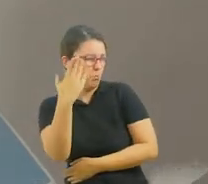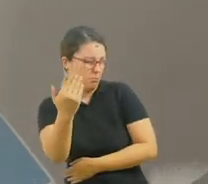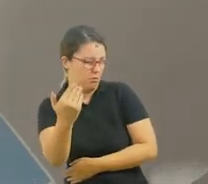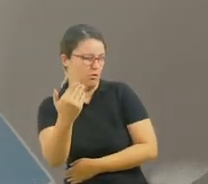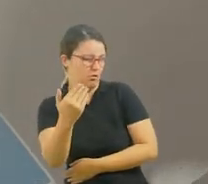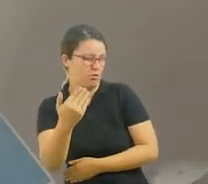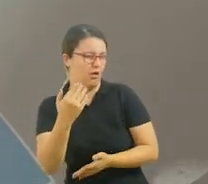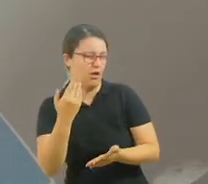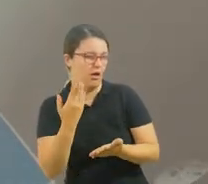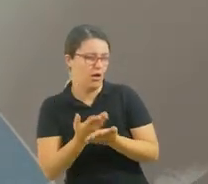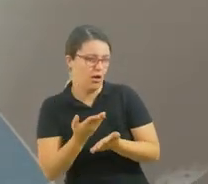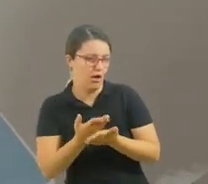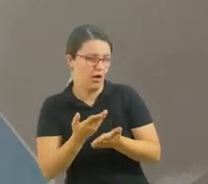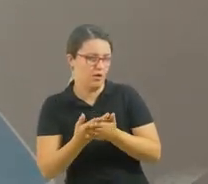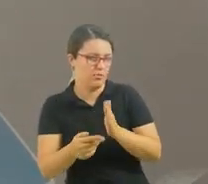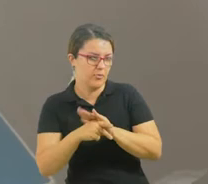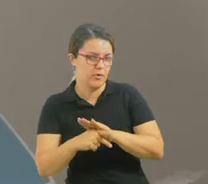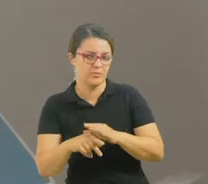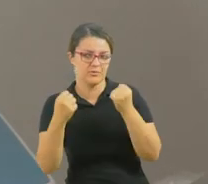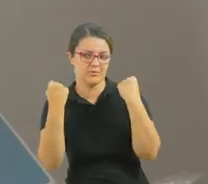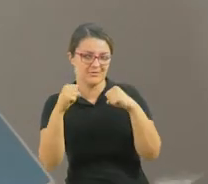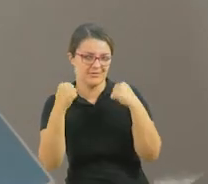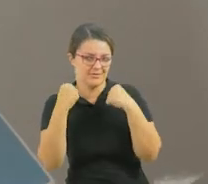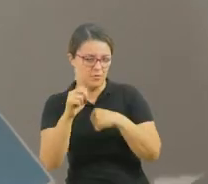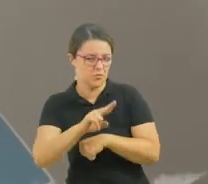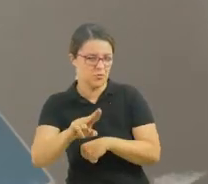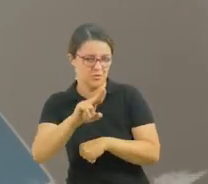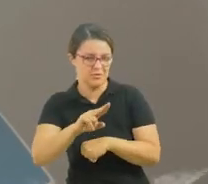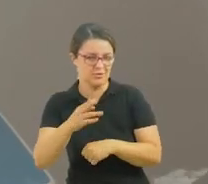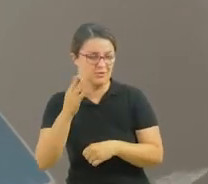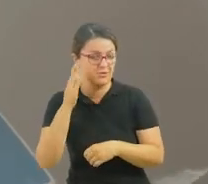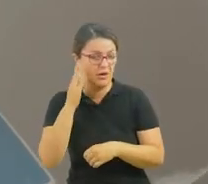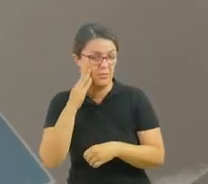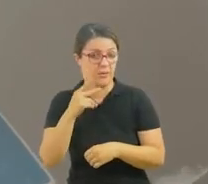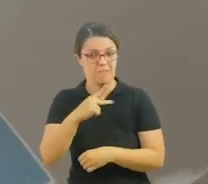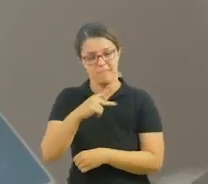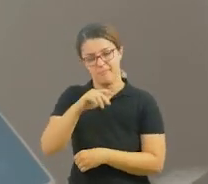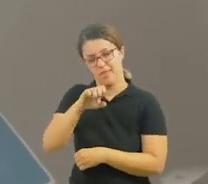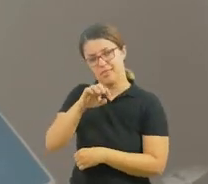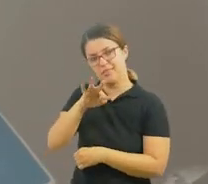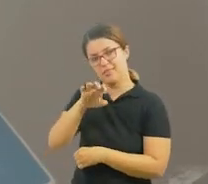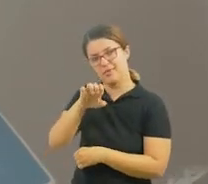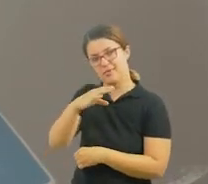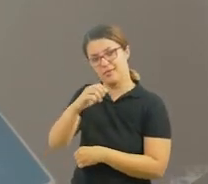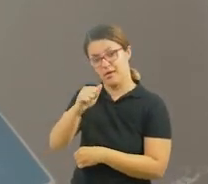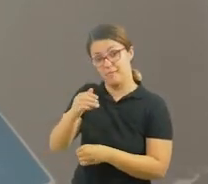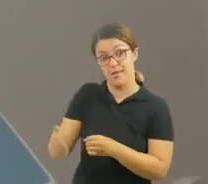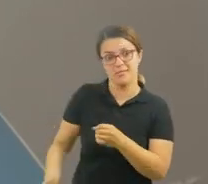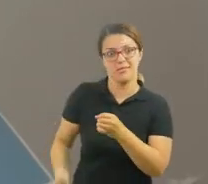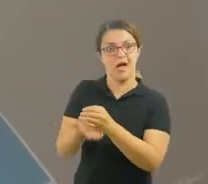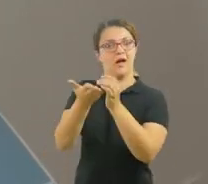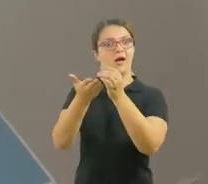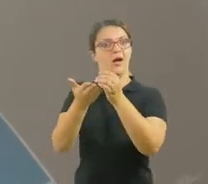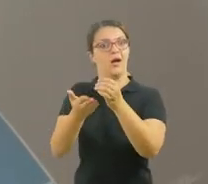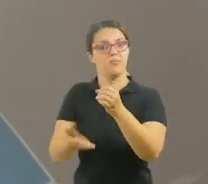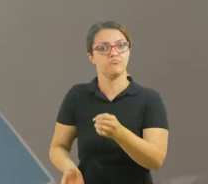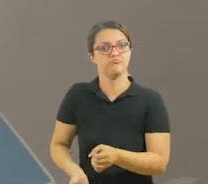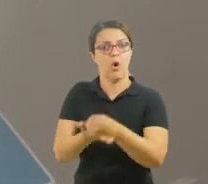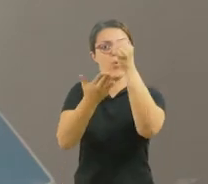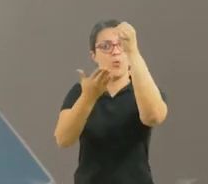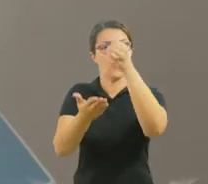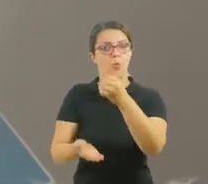de educação física, que é a peteca. A peteca é muito legal porque vocês usam vários